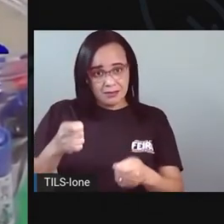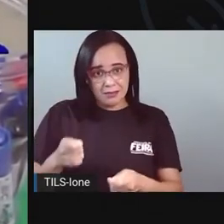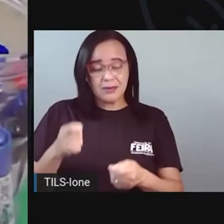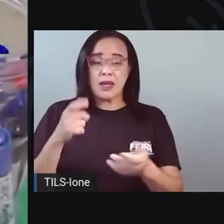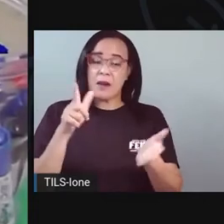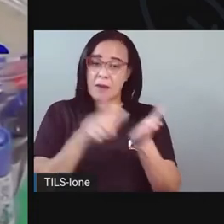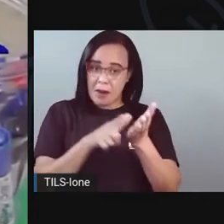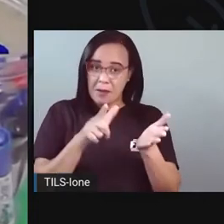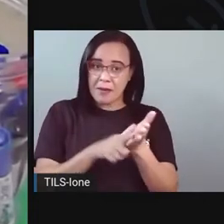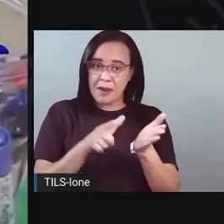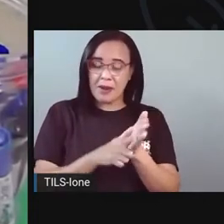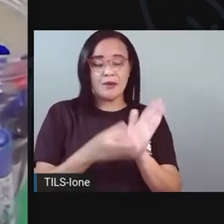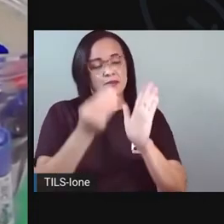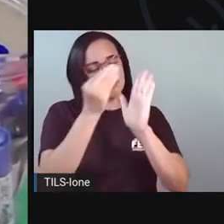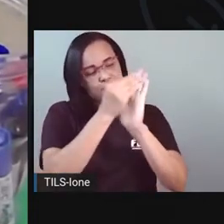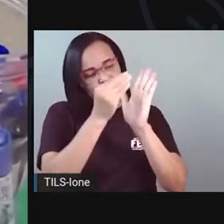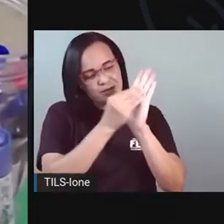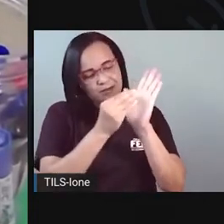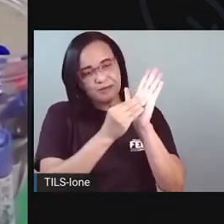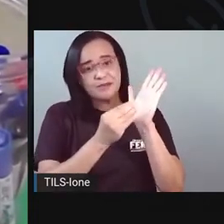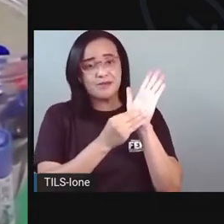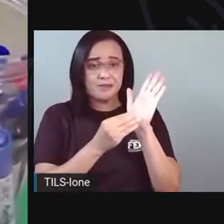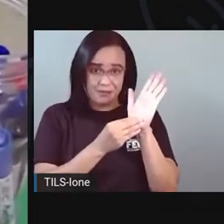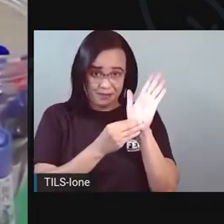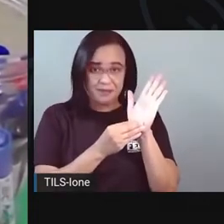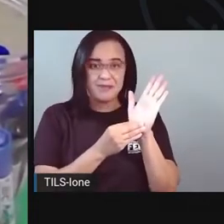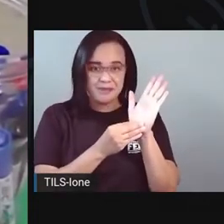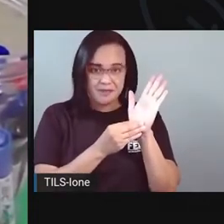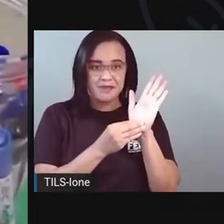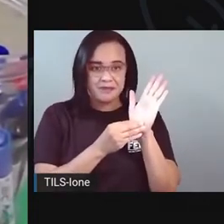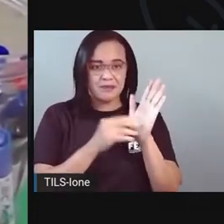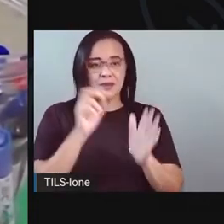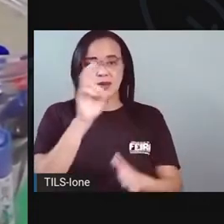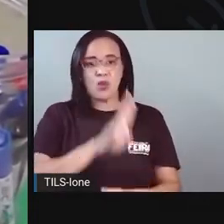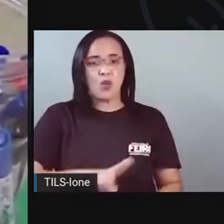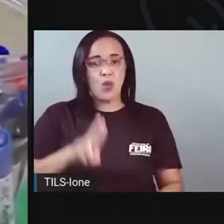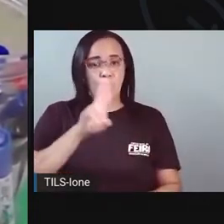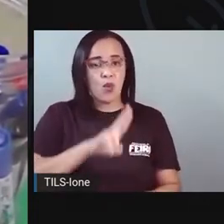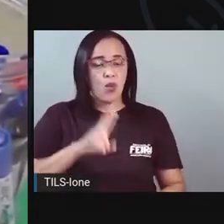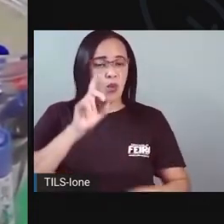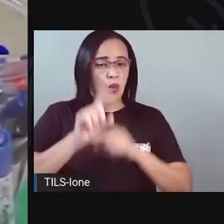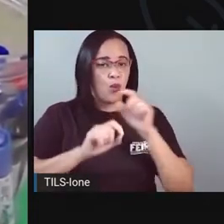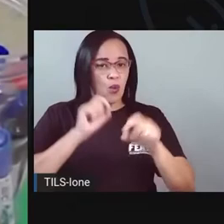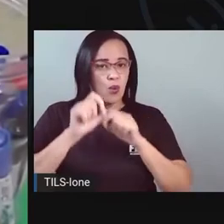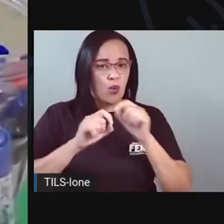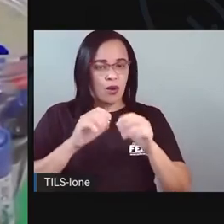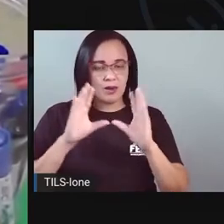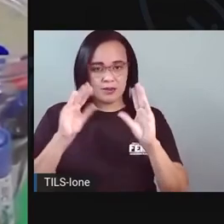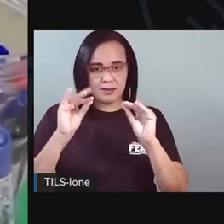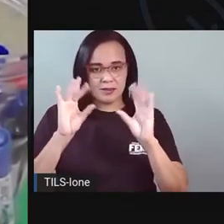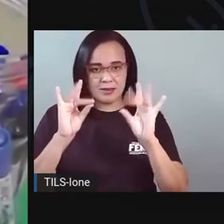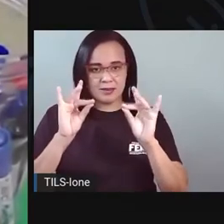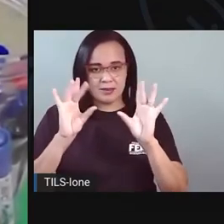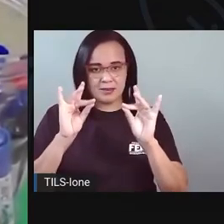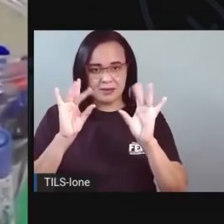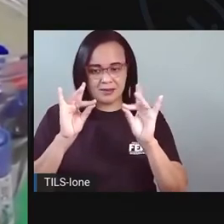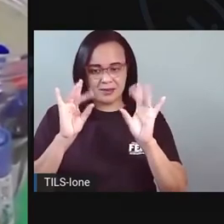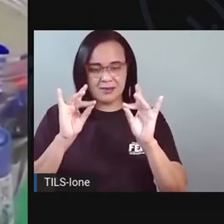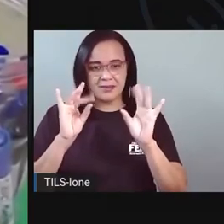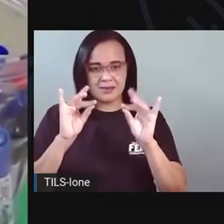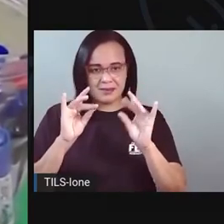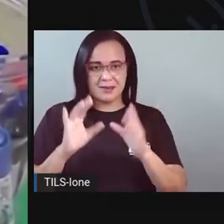Colocar aqui. E pra colocar aqui, a gente vai utilizar quem? Olha. A nossa fita adesiva, ó.